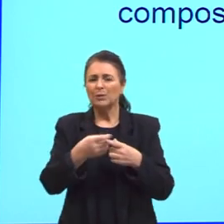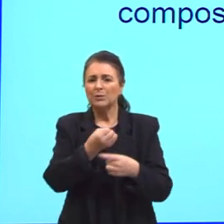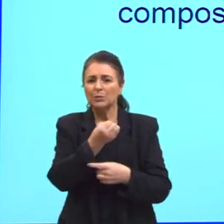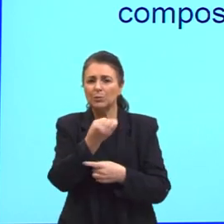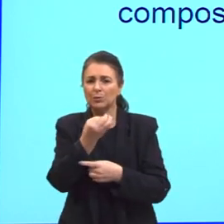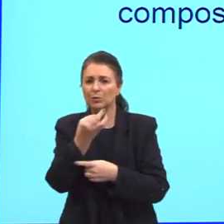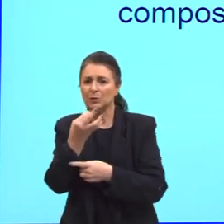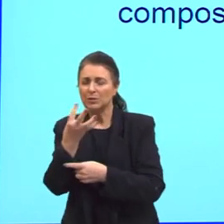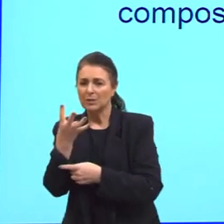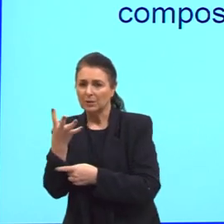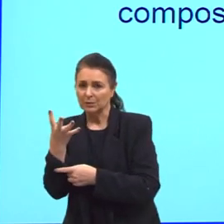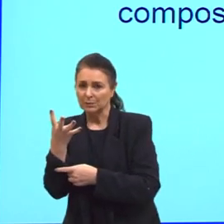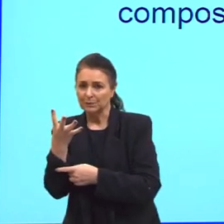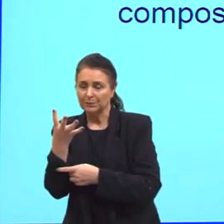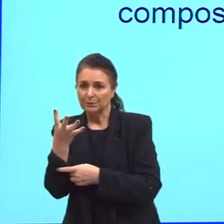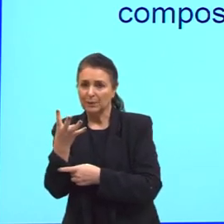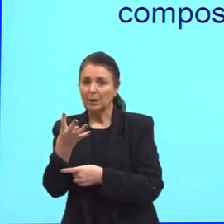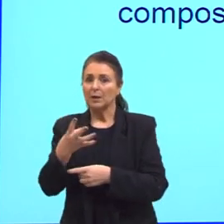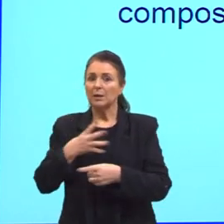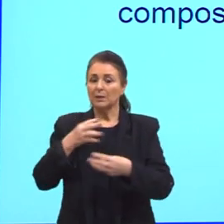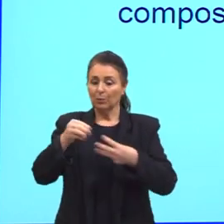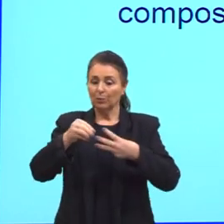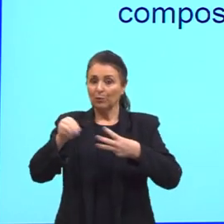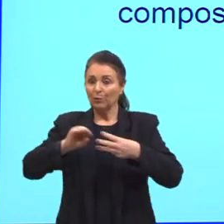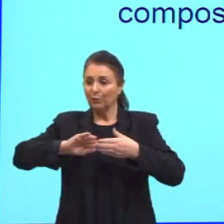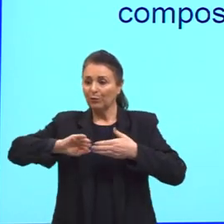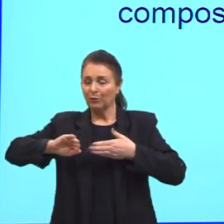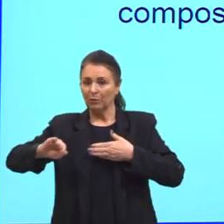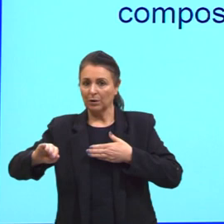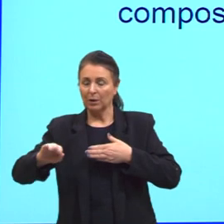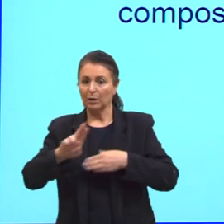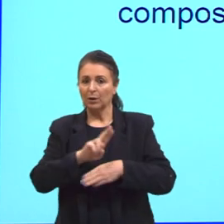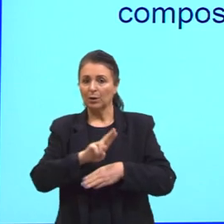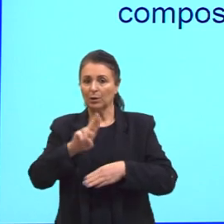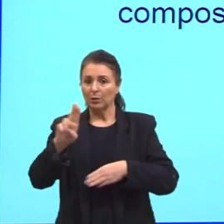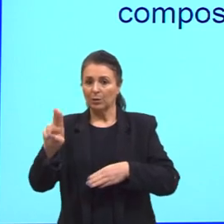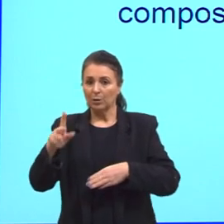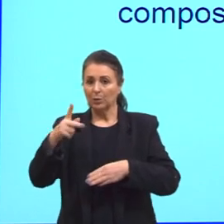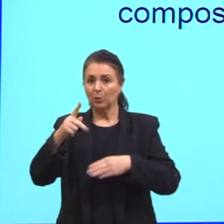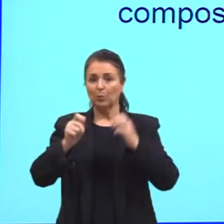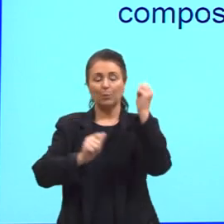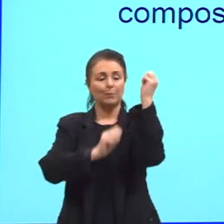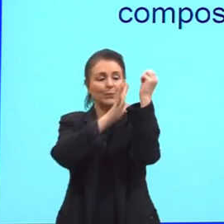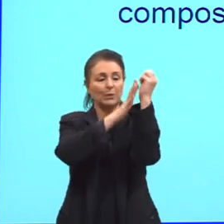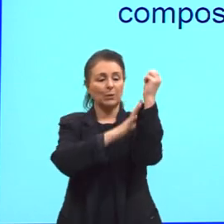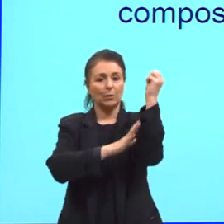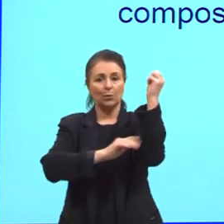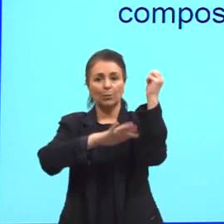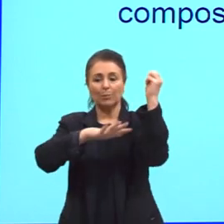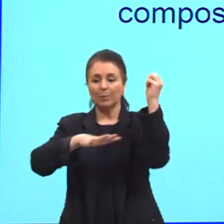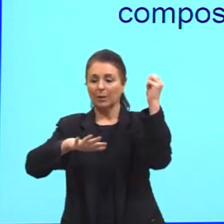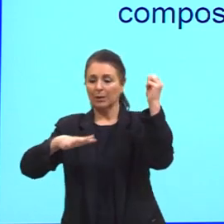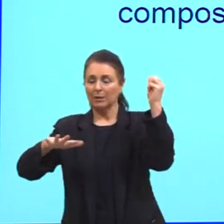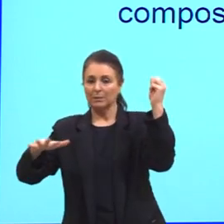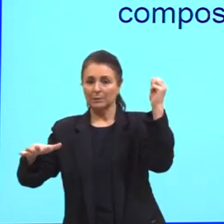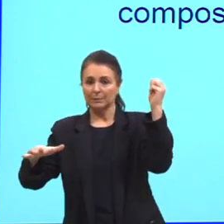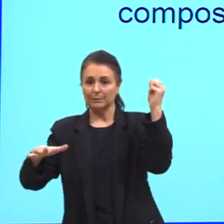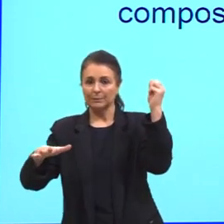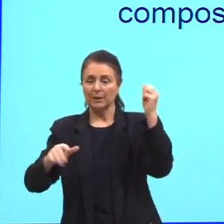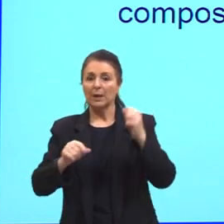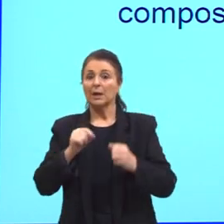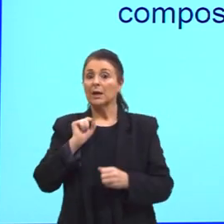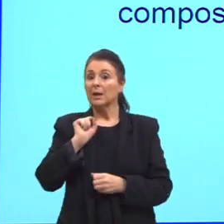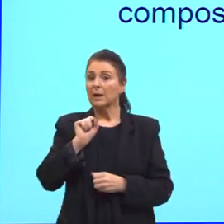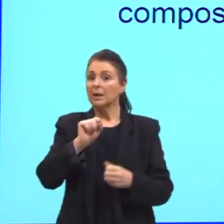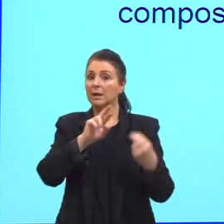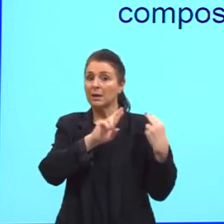de matriz extracelular, que também é chamado de plasma. O plasma, ele